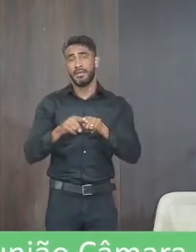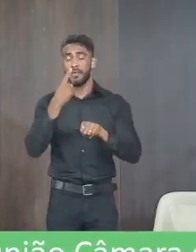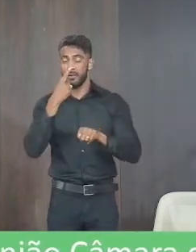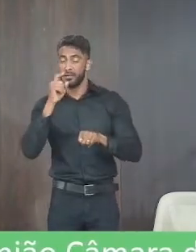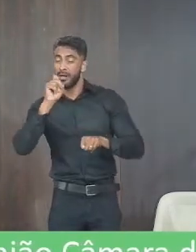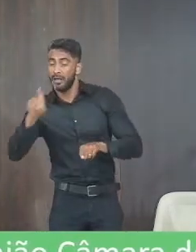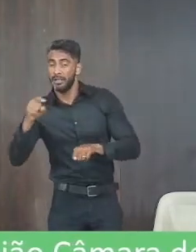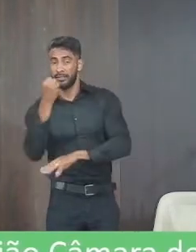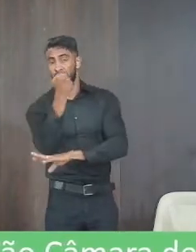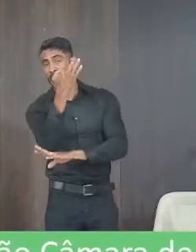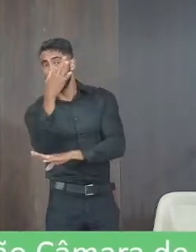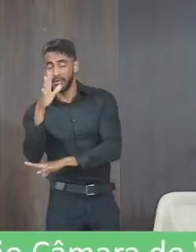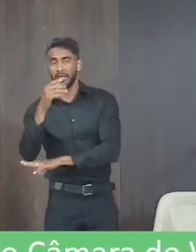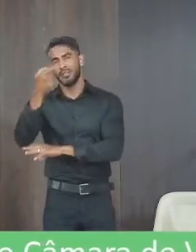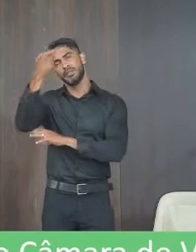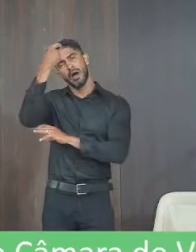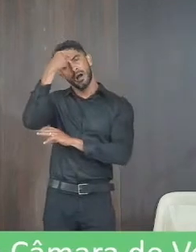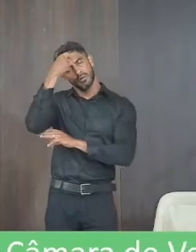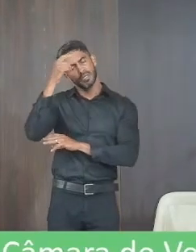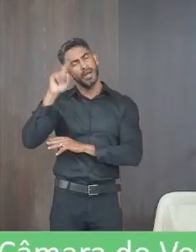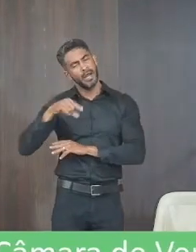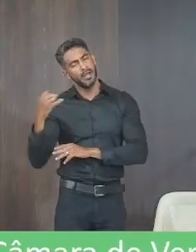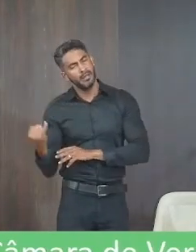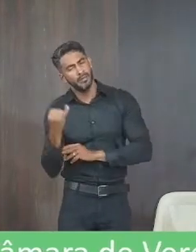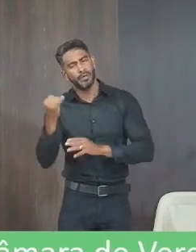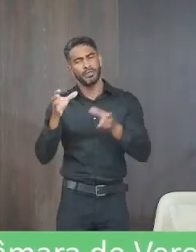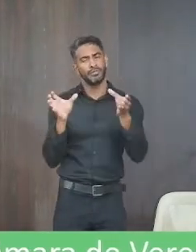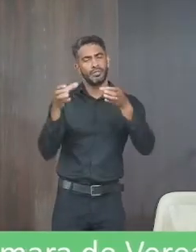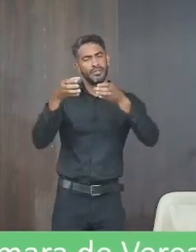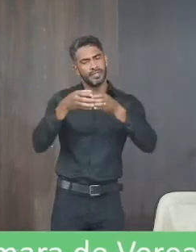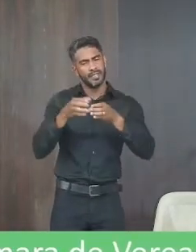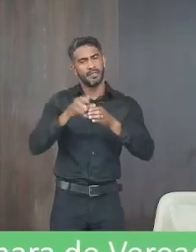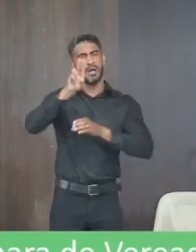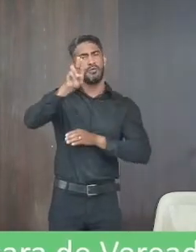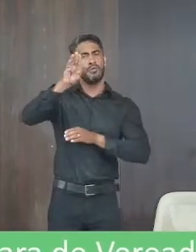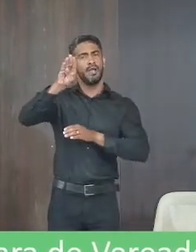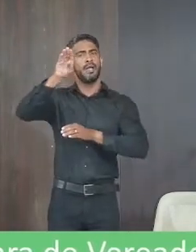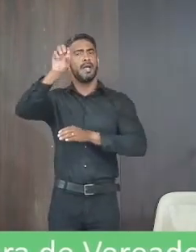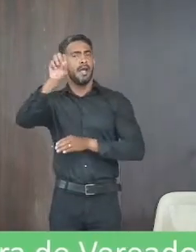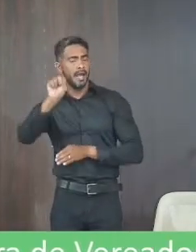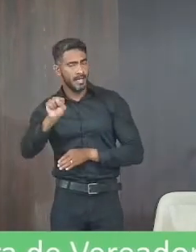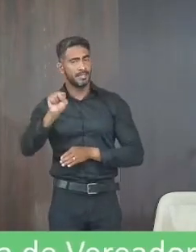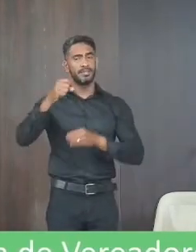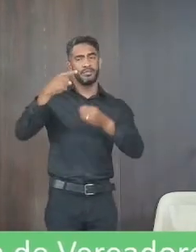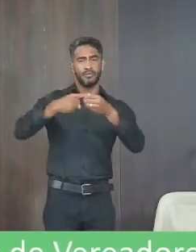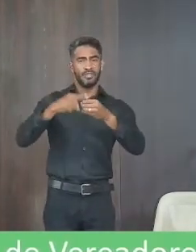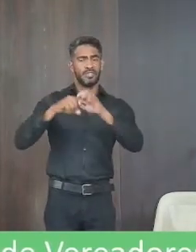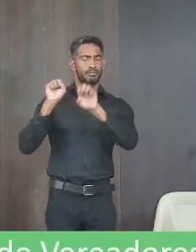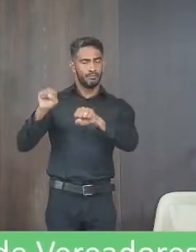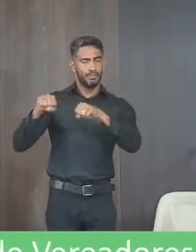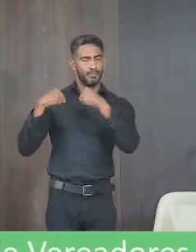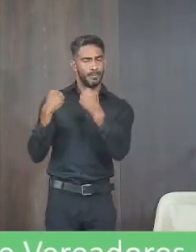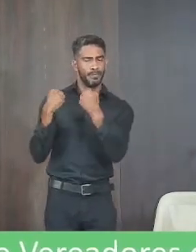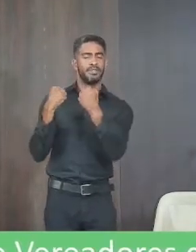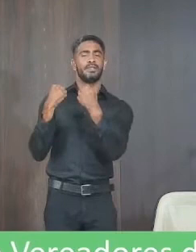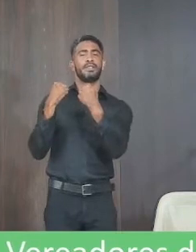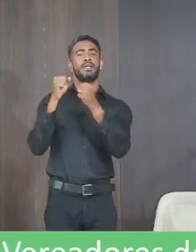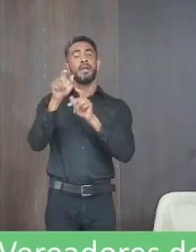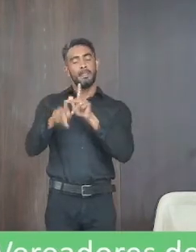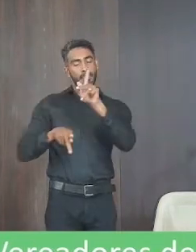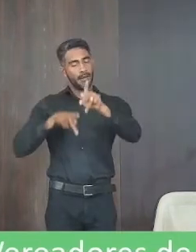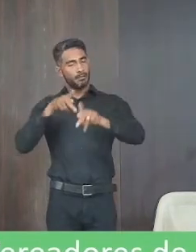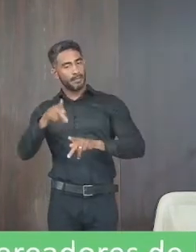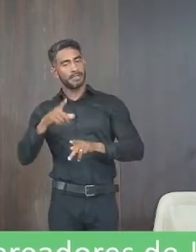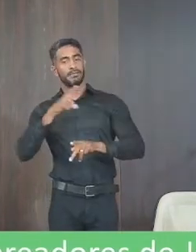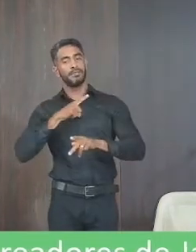muito importante para todas as equipes da unidade de saúde no município para prevenir a população e tomar os